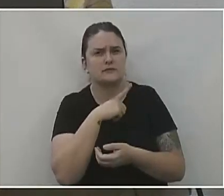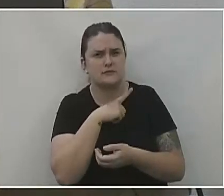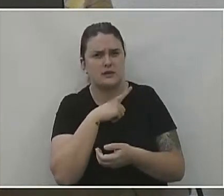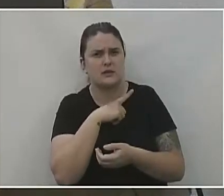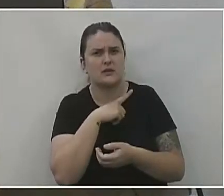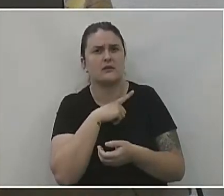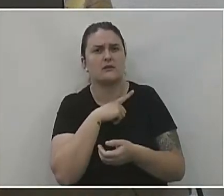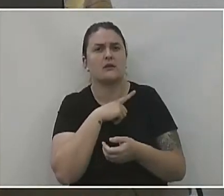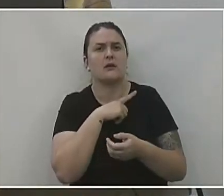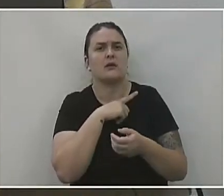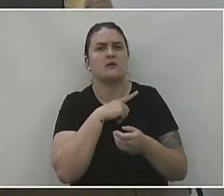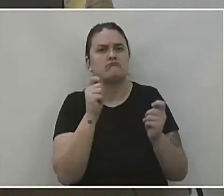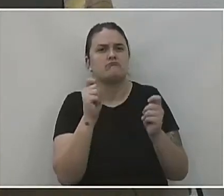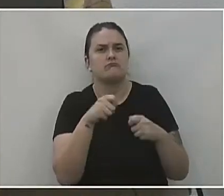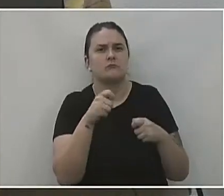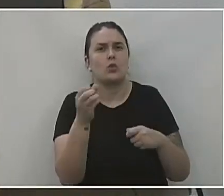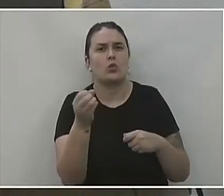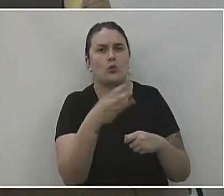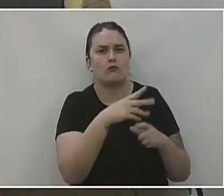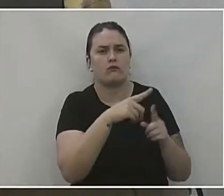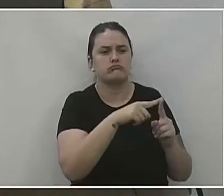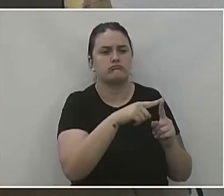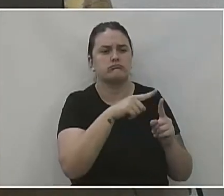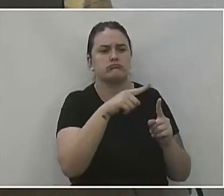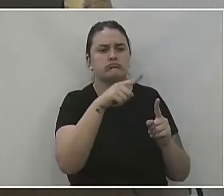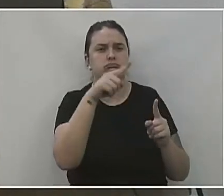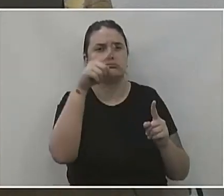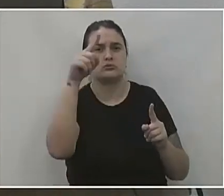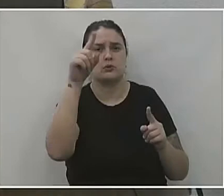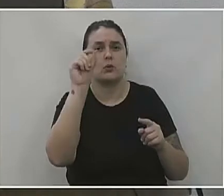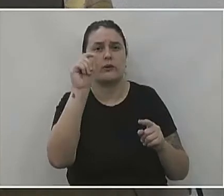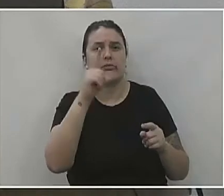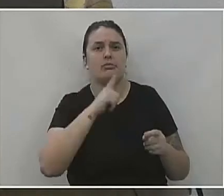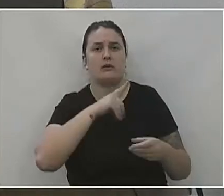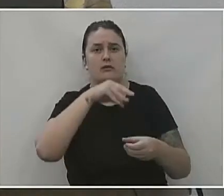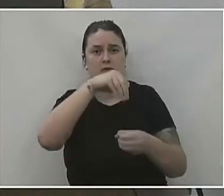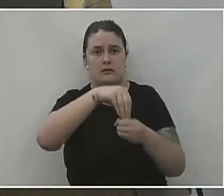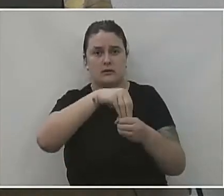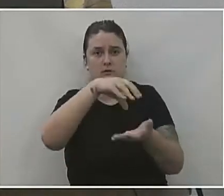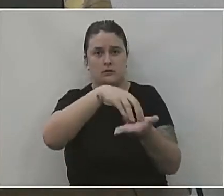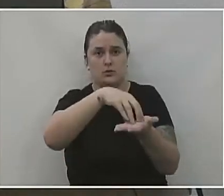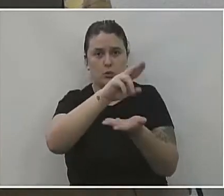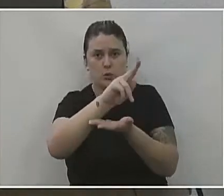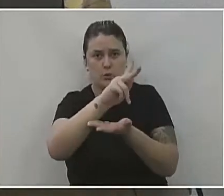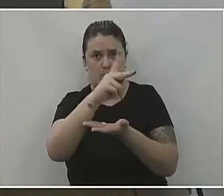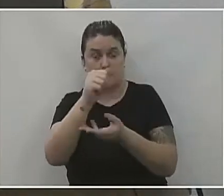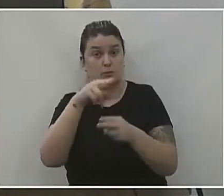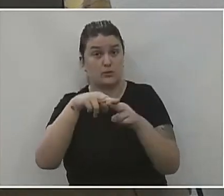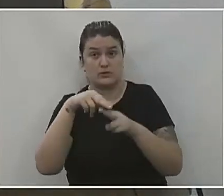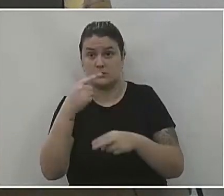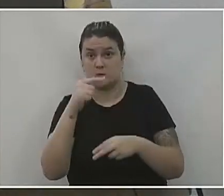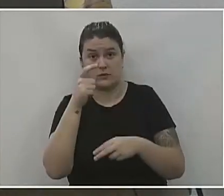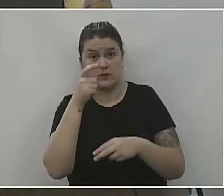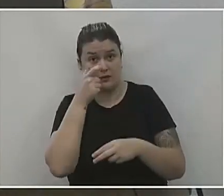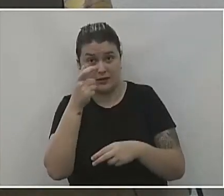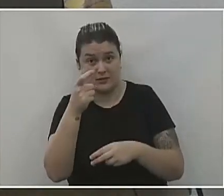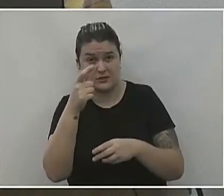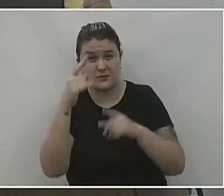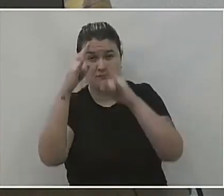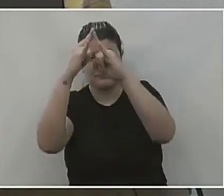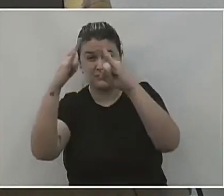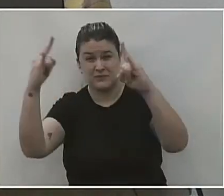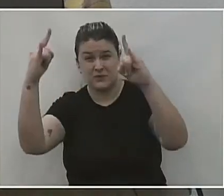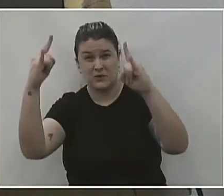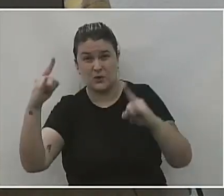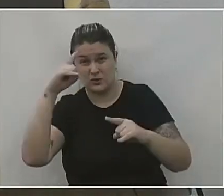para um novo pico, já só com a estrutura que nós montamos agora. Então, por isso que não há interesse. E um hospital de campanha ele